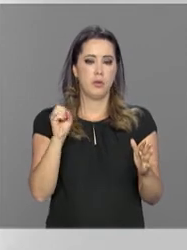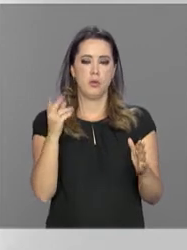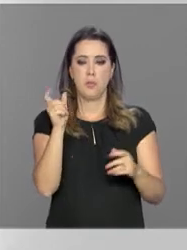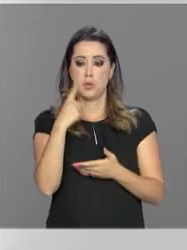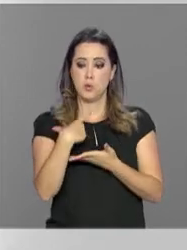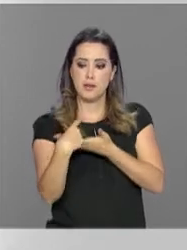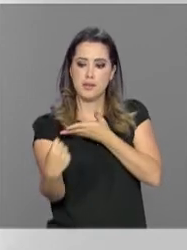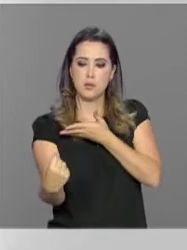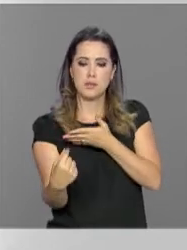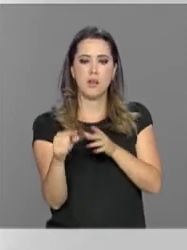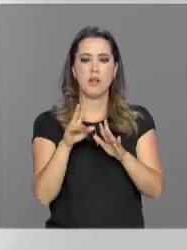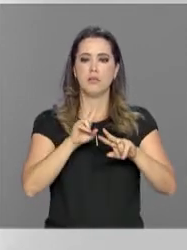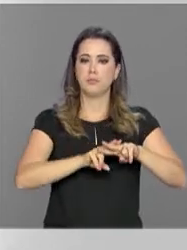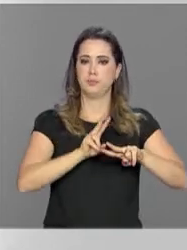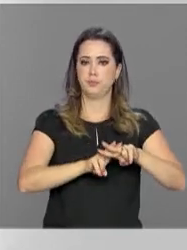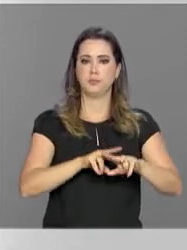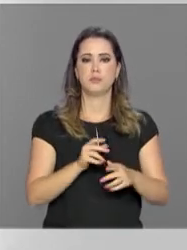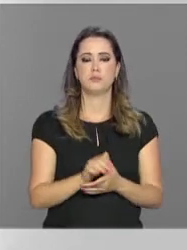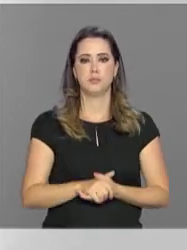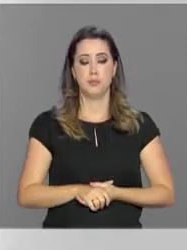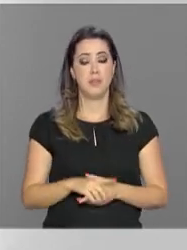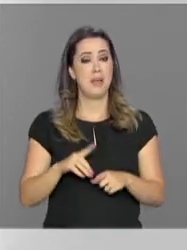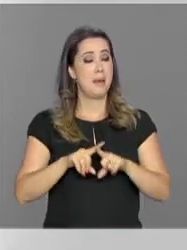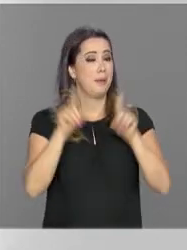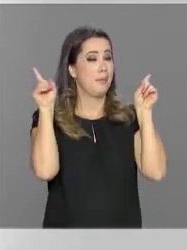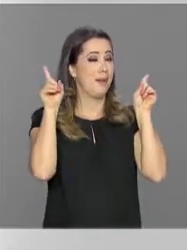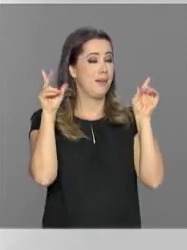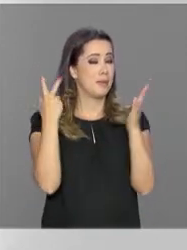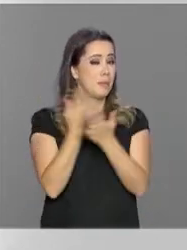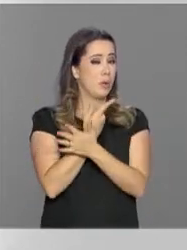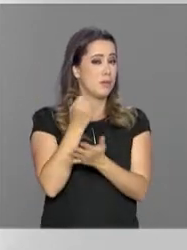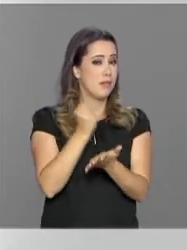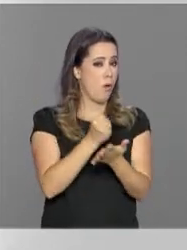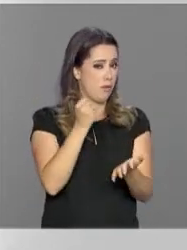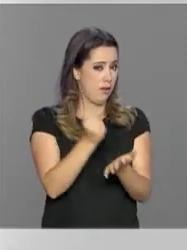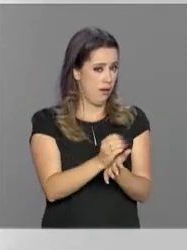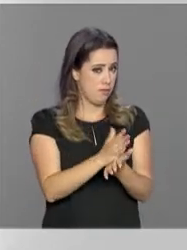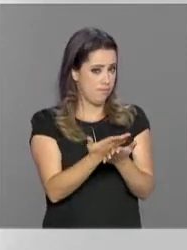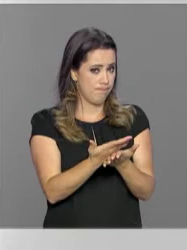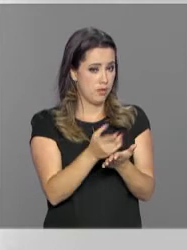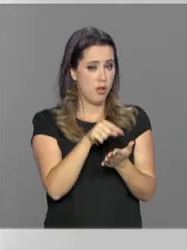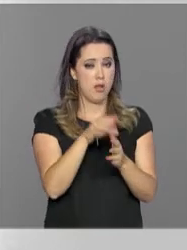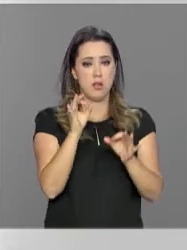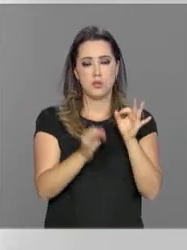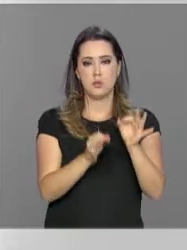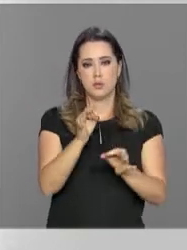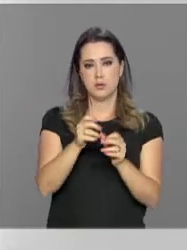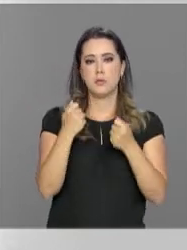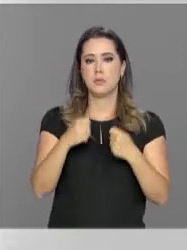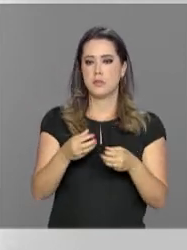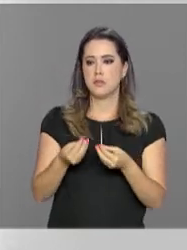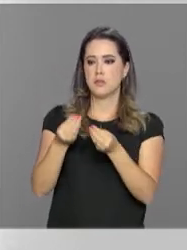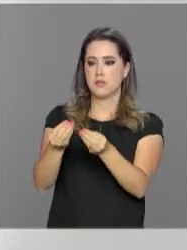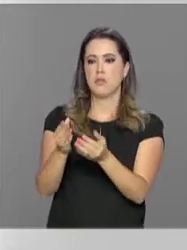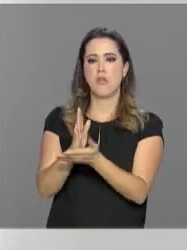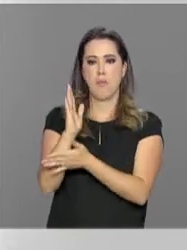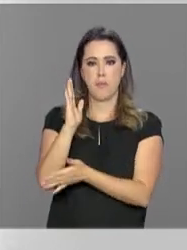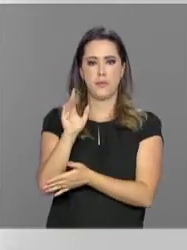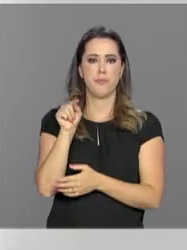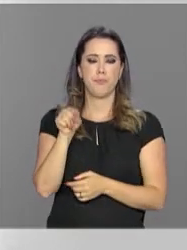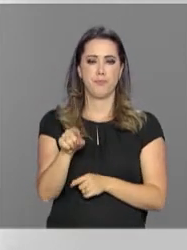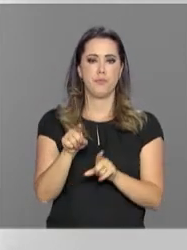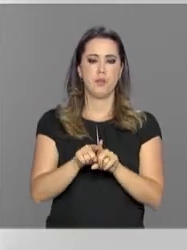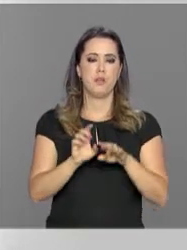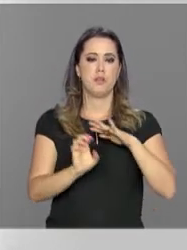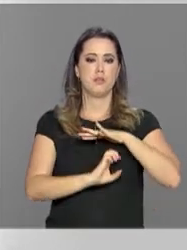estão saindo das penitenciárias. Mas, para ocorrer as contratações, a justiça precisa dar um aval. E